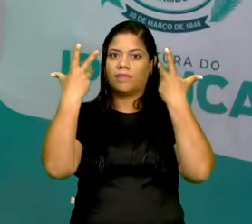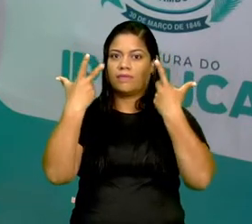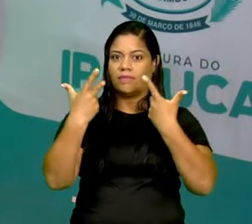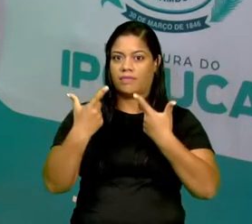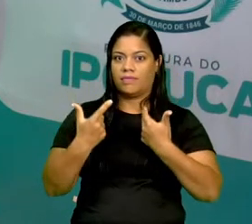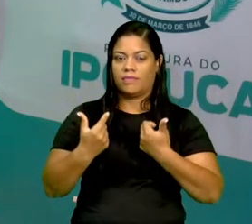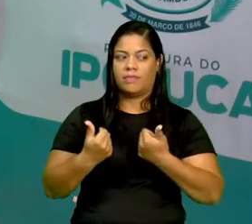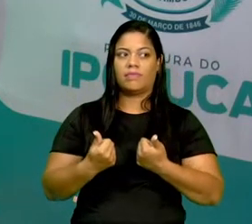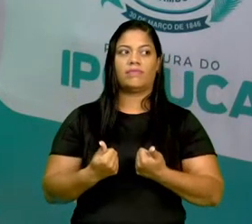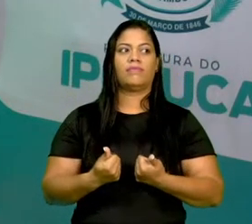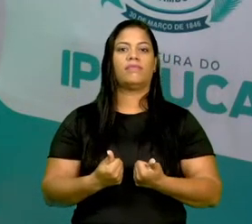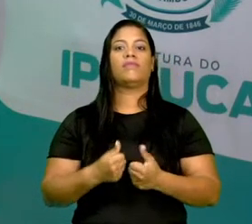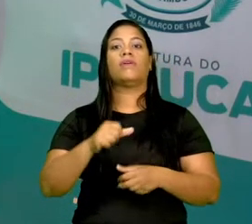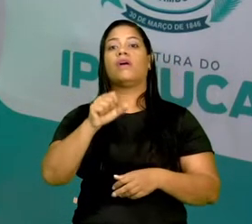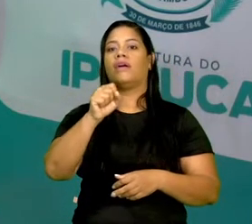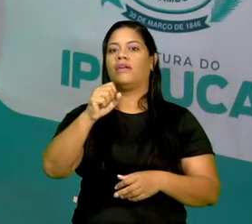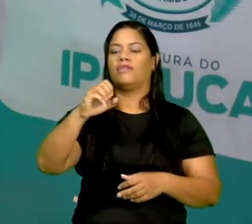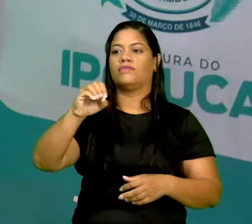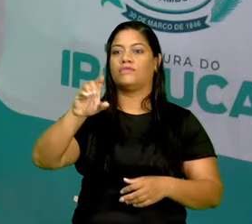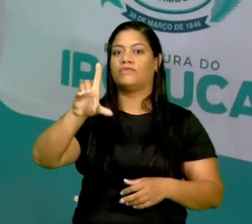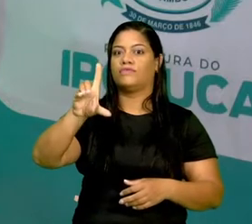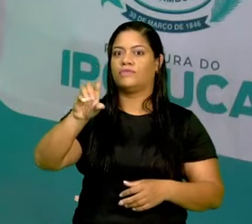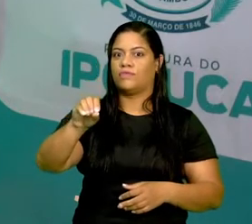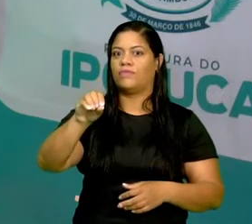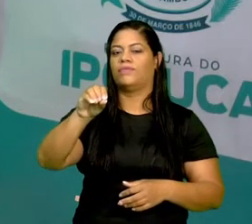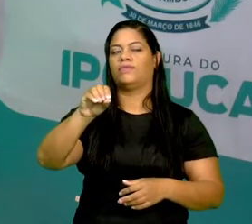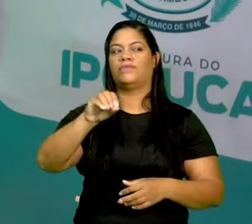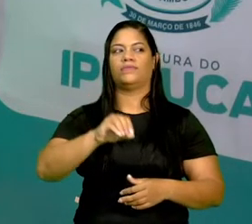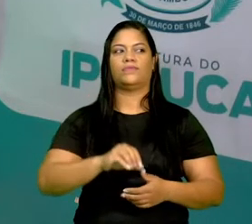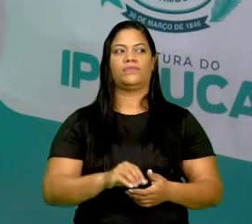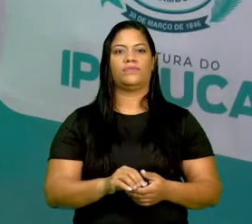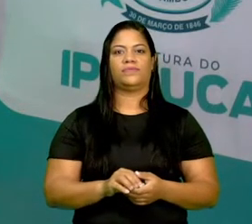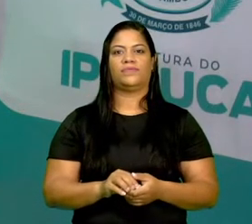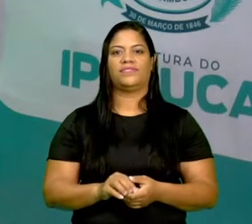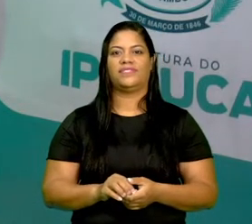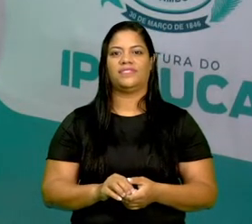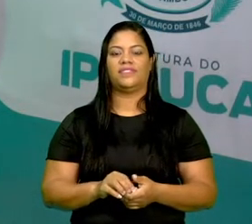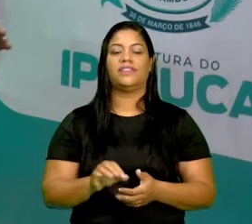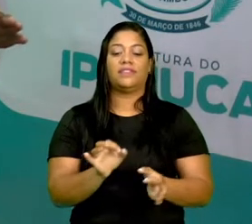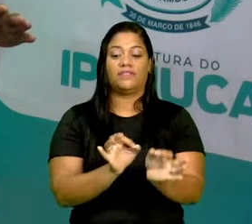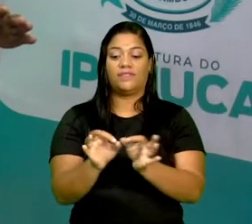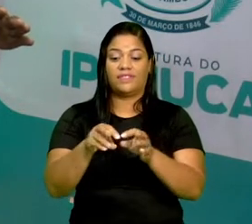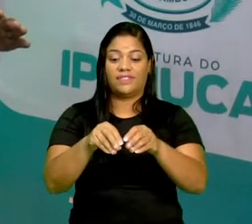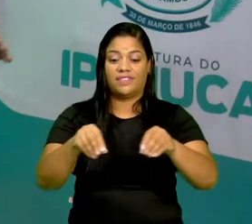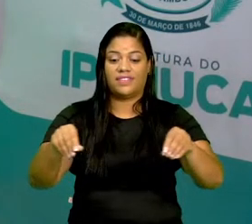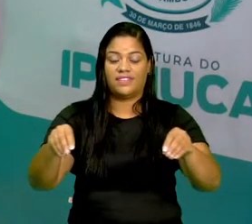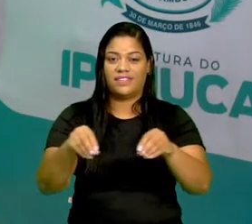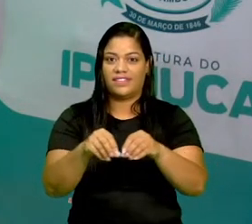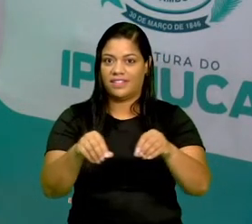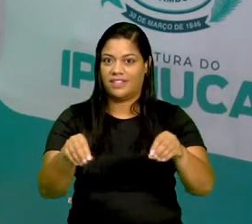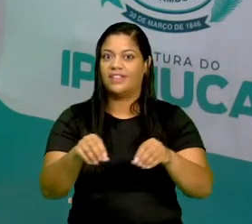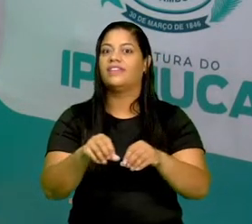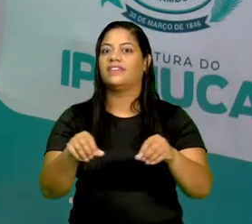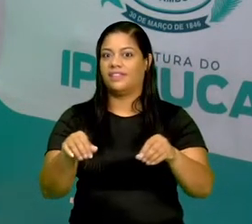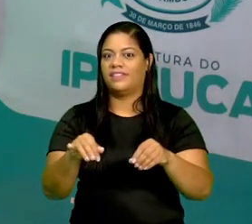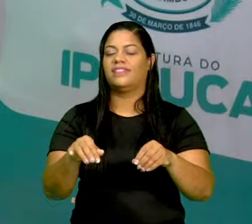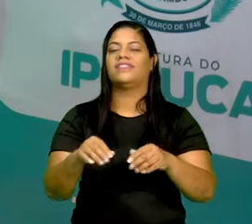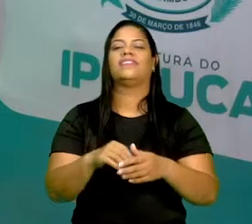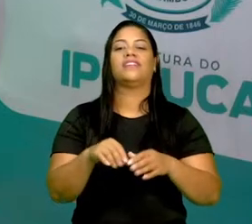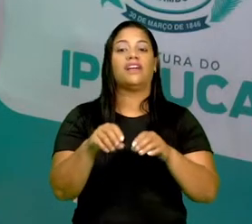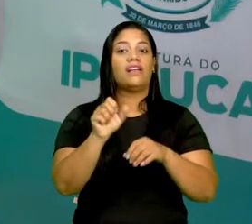corpo, chamado de solo. É ele que estrutura toda a Terra e,